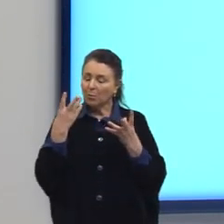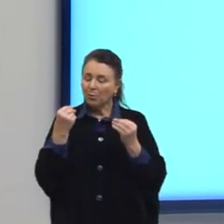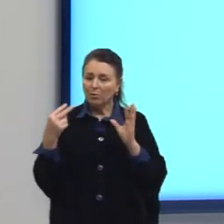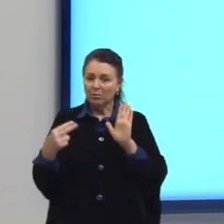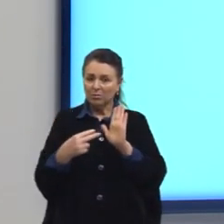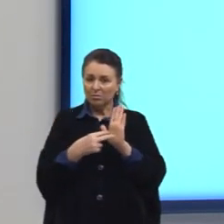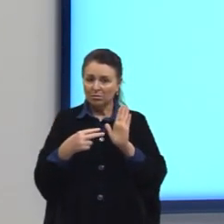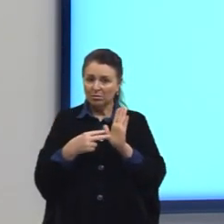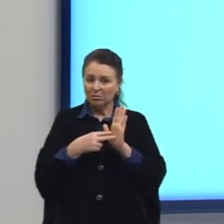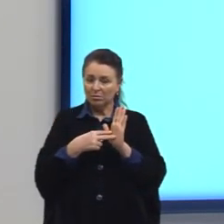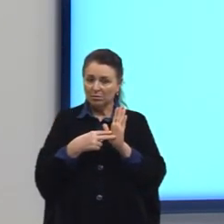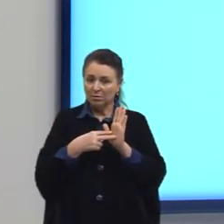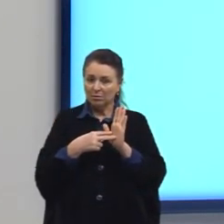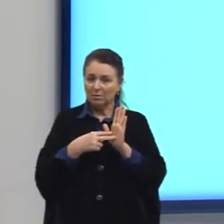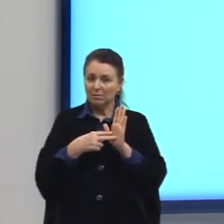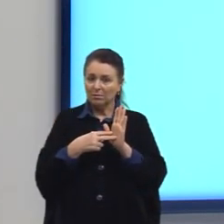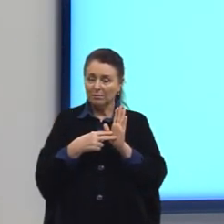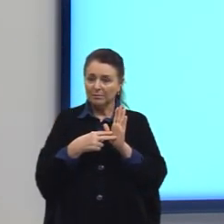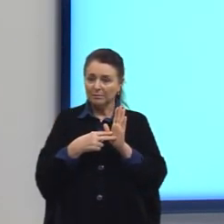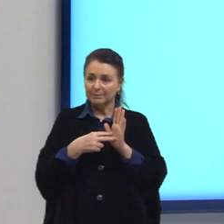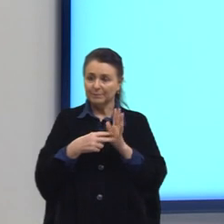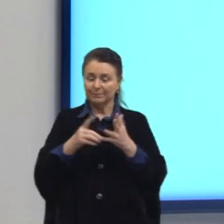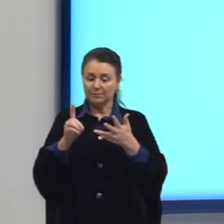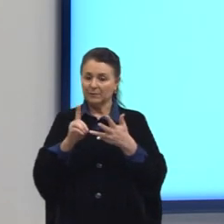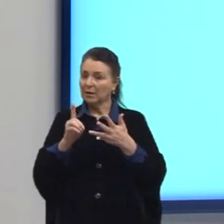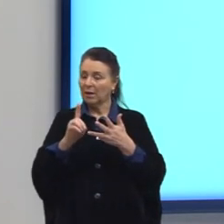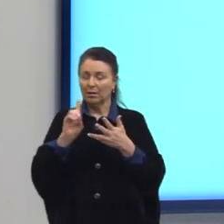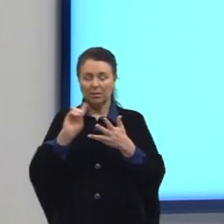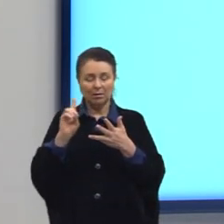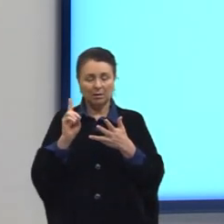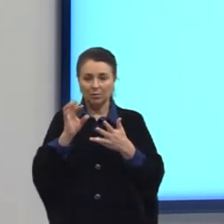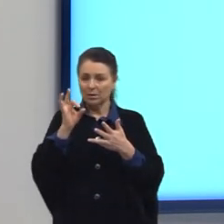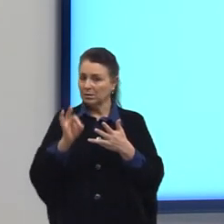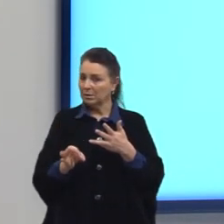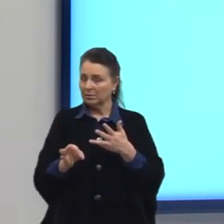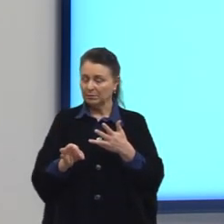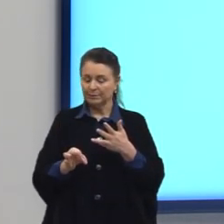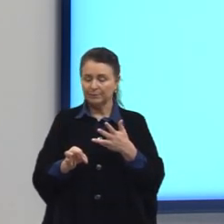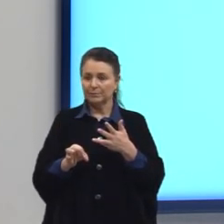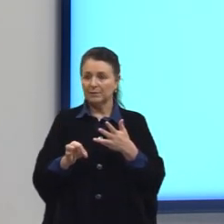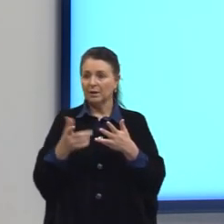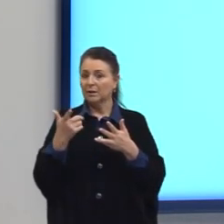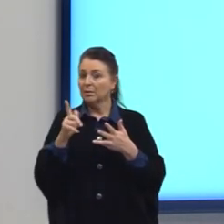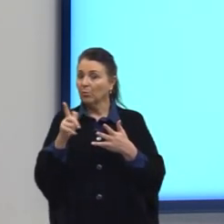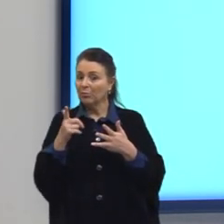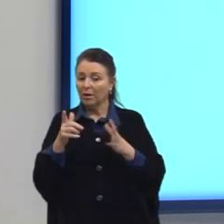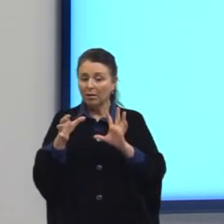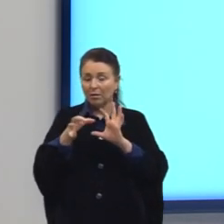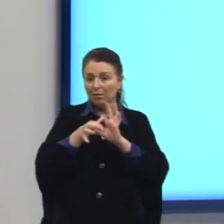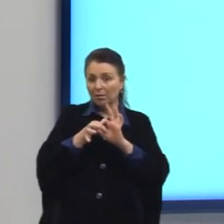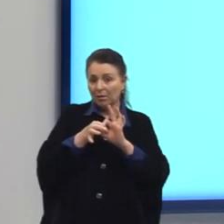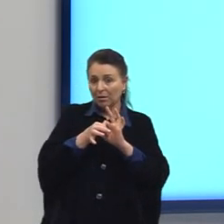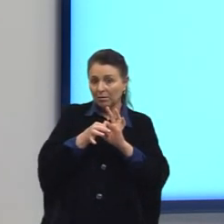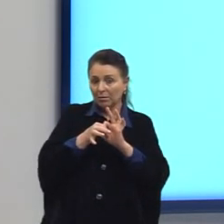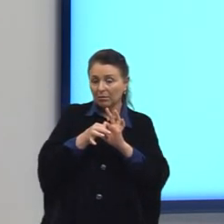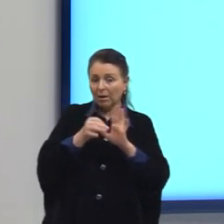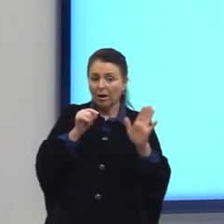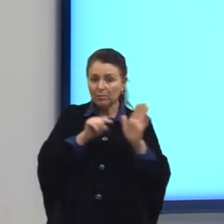já pode marcar D, né? Mas não está linkado, não está ligado com o